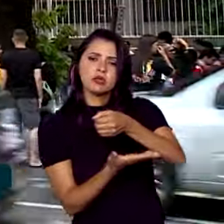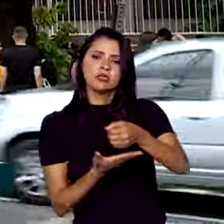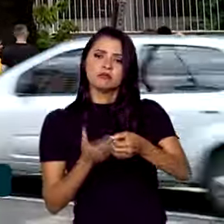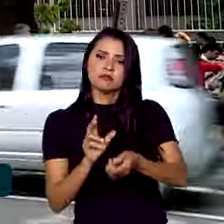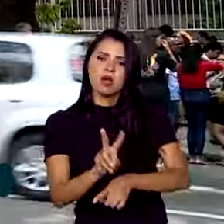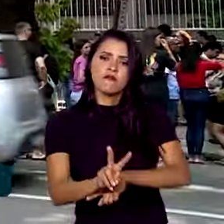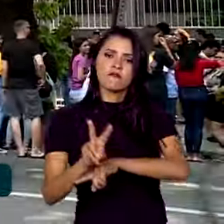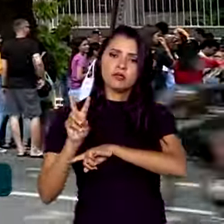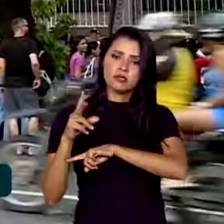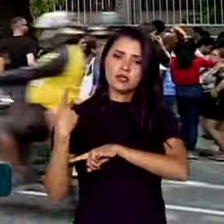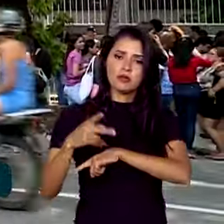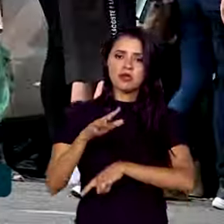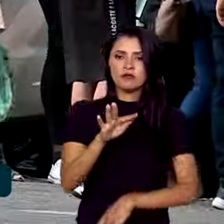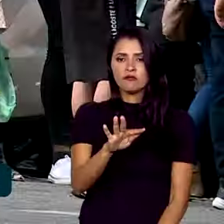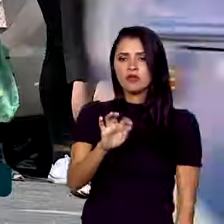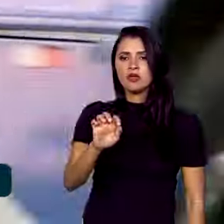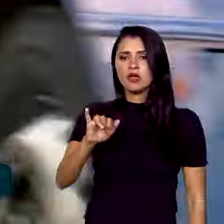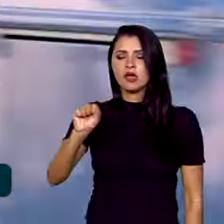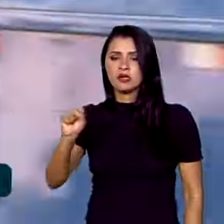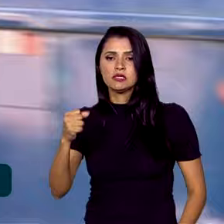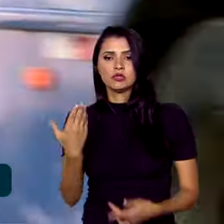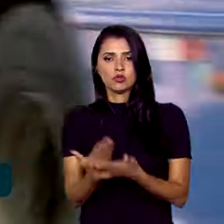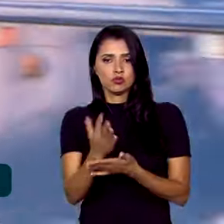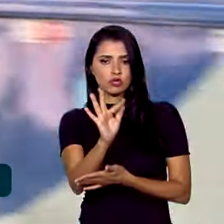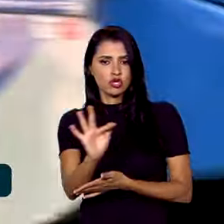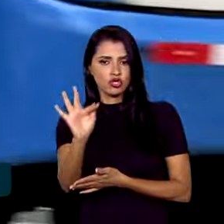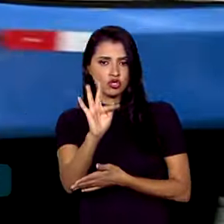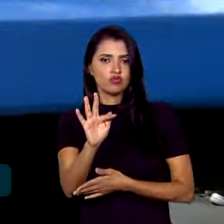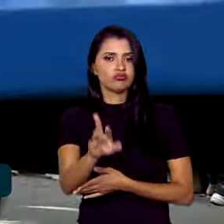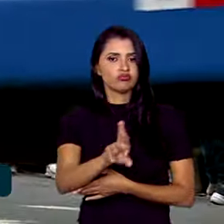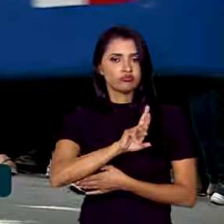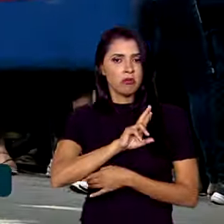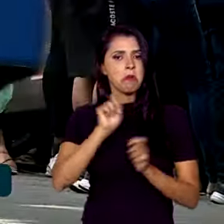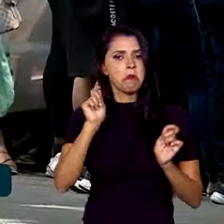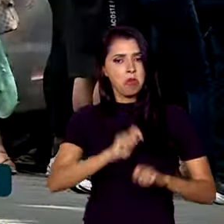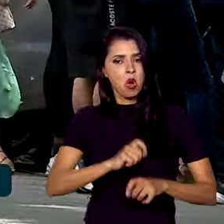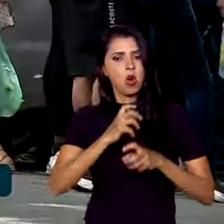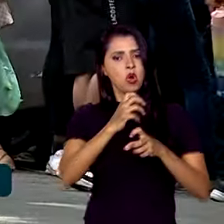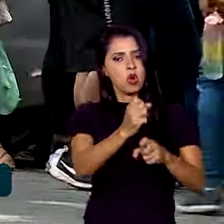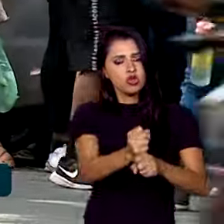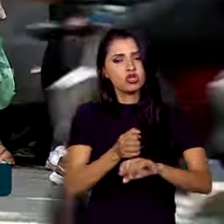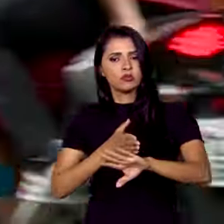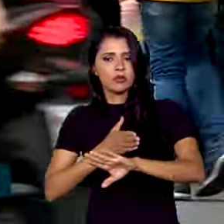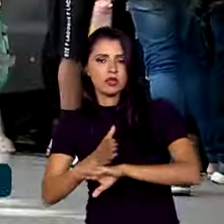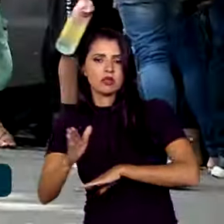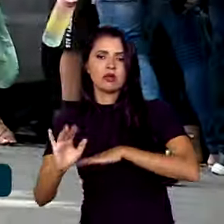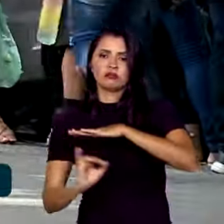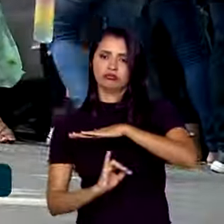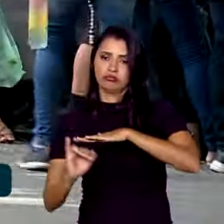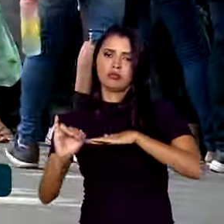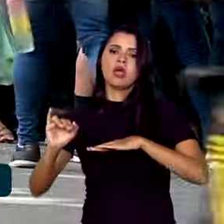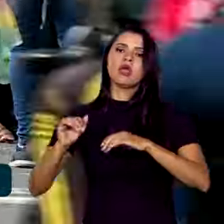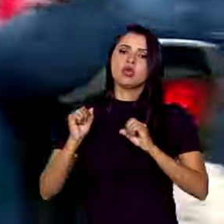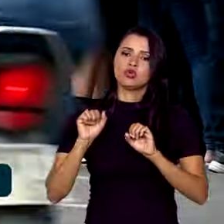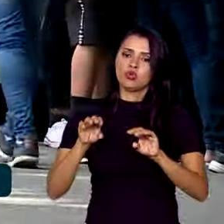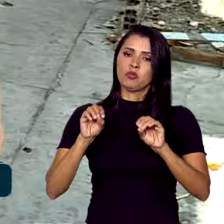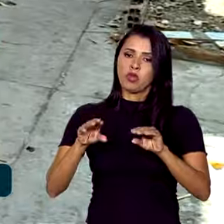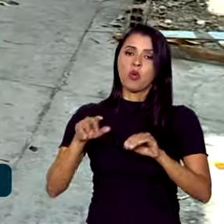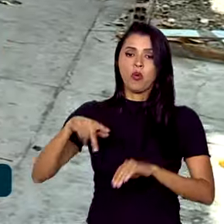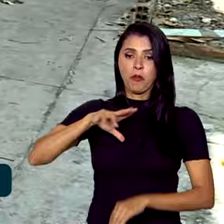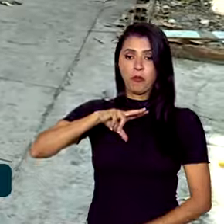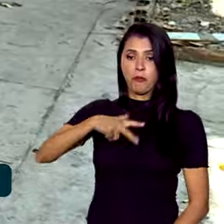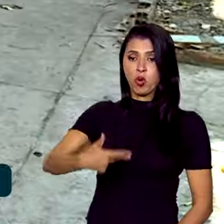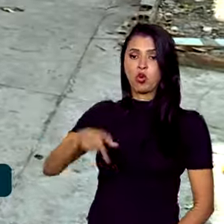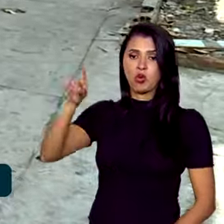Financiamento Estudantil, o FIES. Os resultados ainda podem ser usados para ingressar em instituições superiores de Portugal,